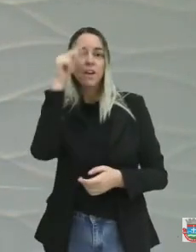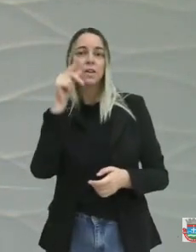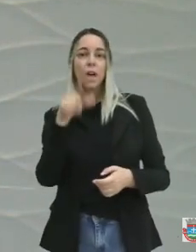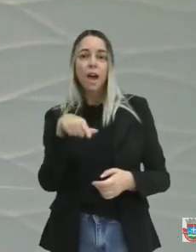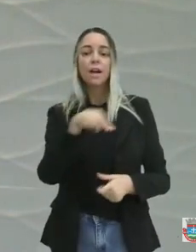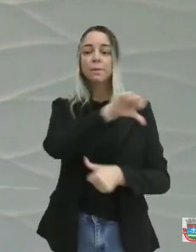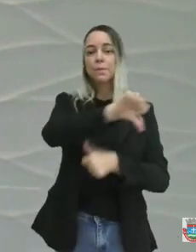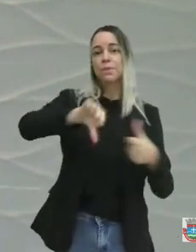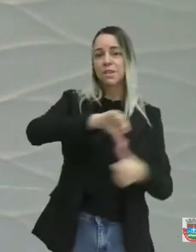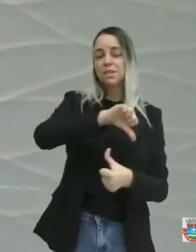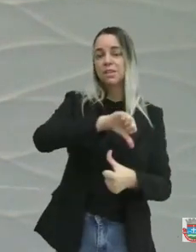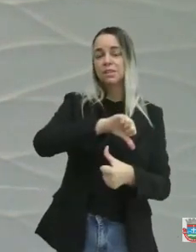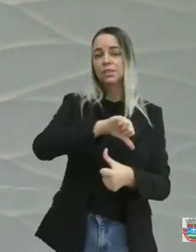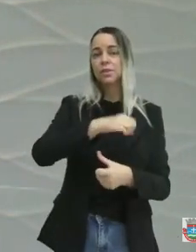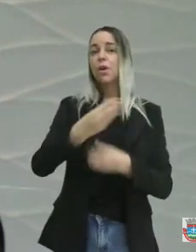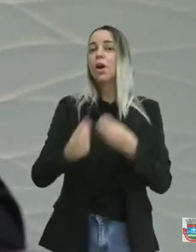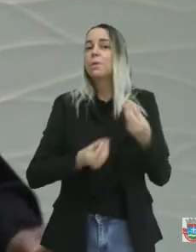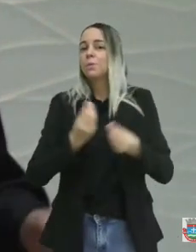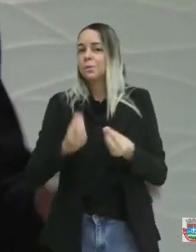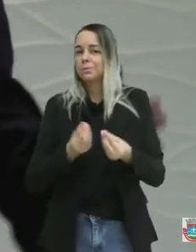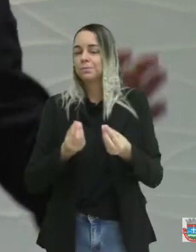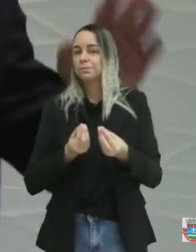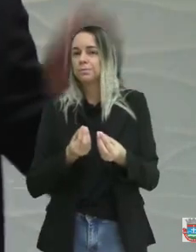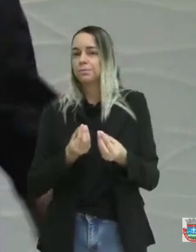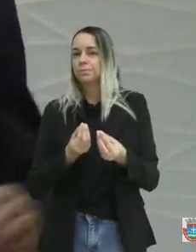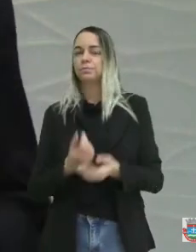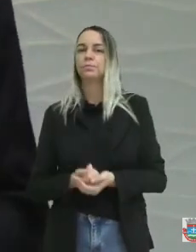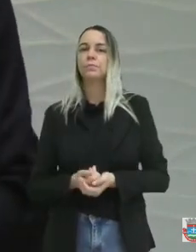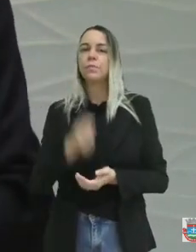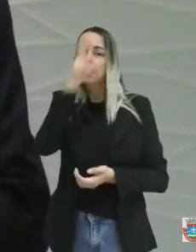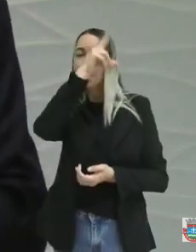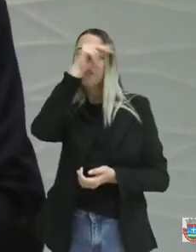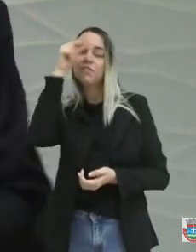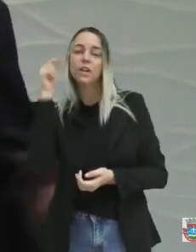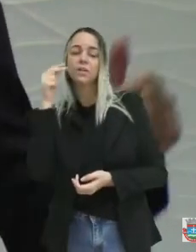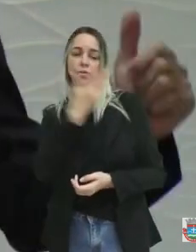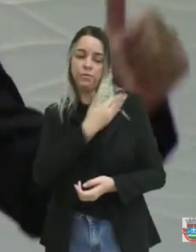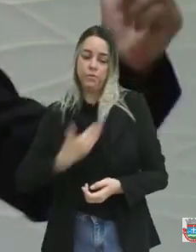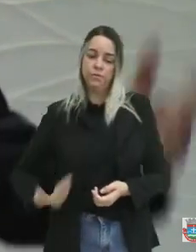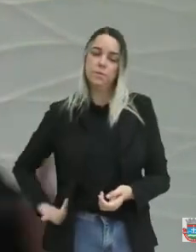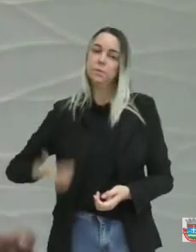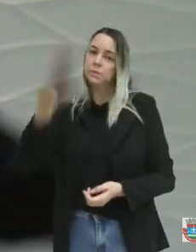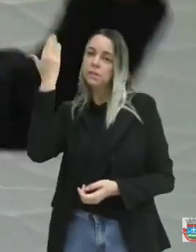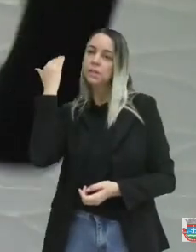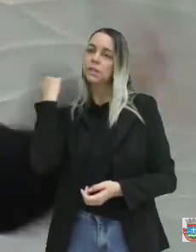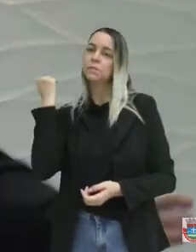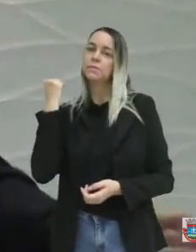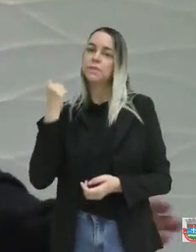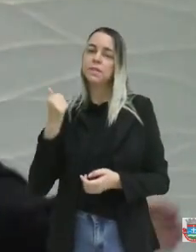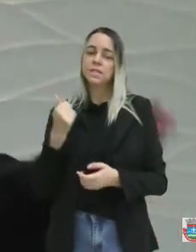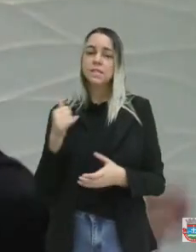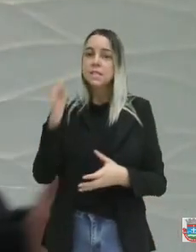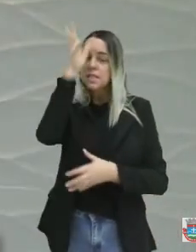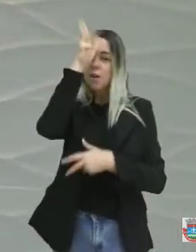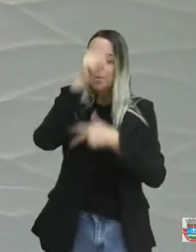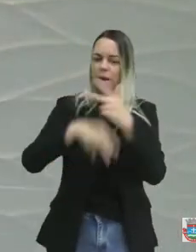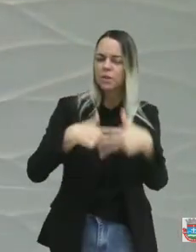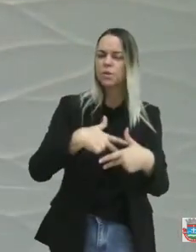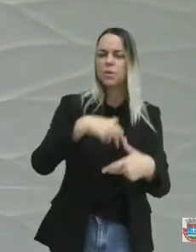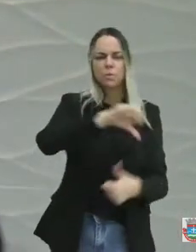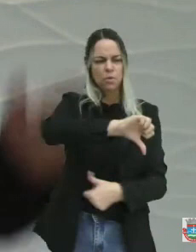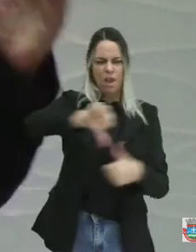o prefeito está aqui, que na gestão passada, o vereador dizia, vamos mudar São Bento, que a cidade está